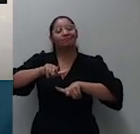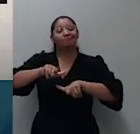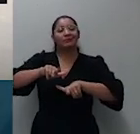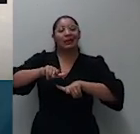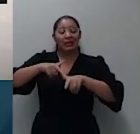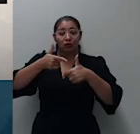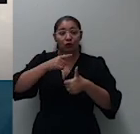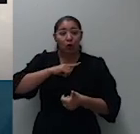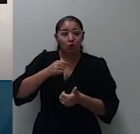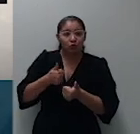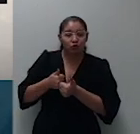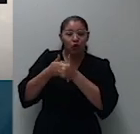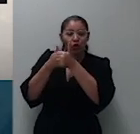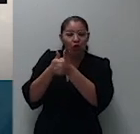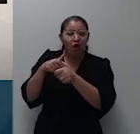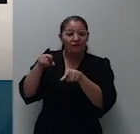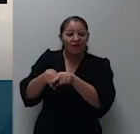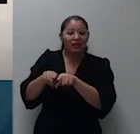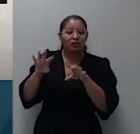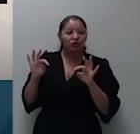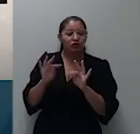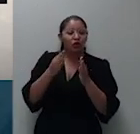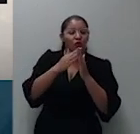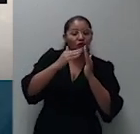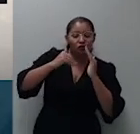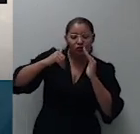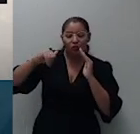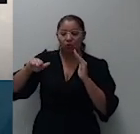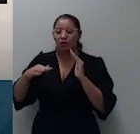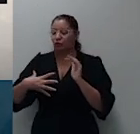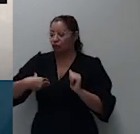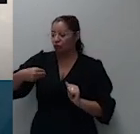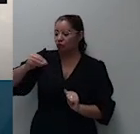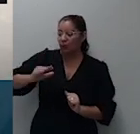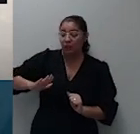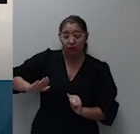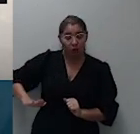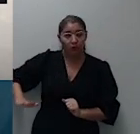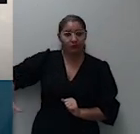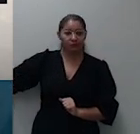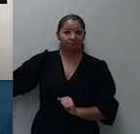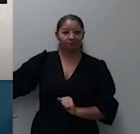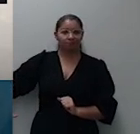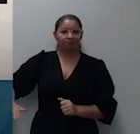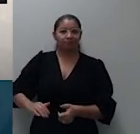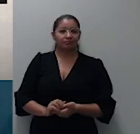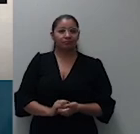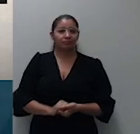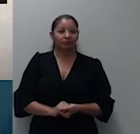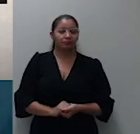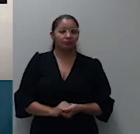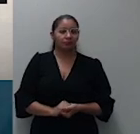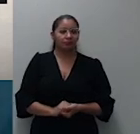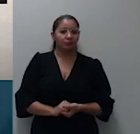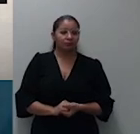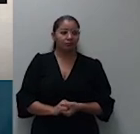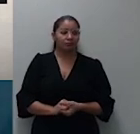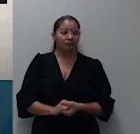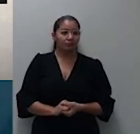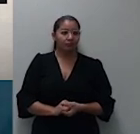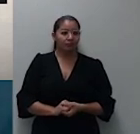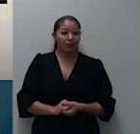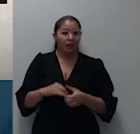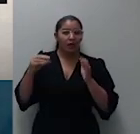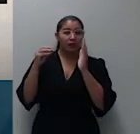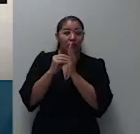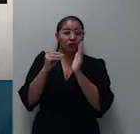exclusão dos menores do polo passivo da execução do contrato ante a ausência de liquidez e certeza do